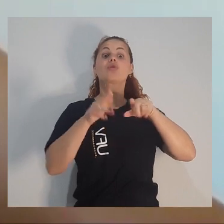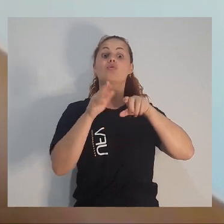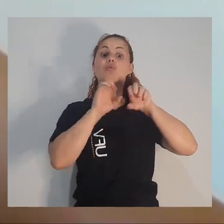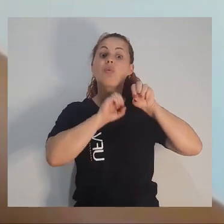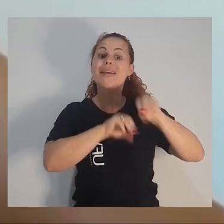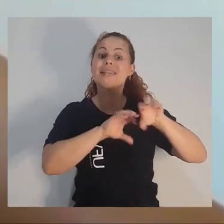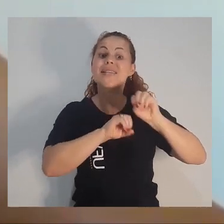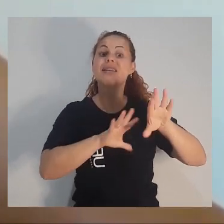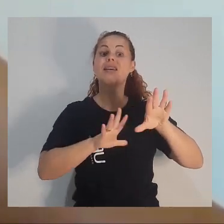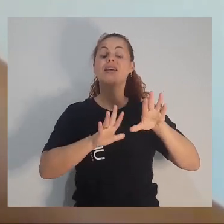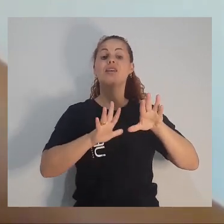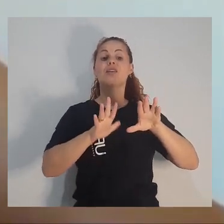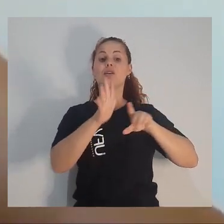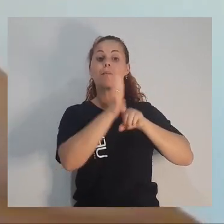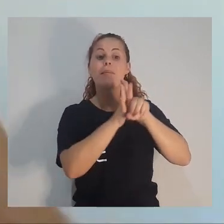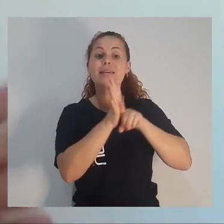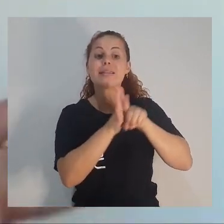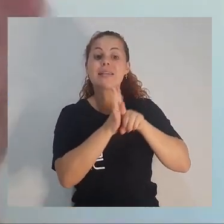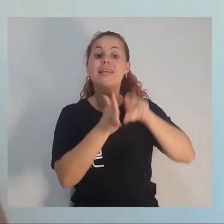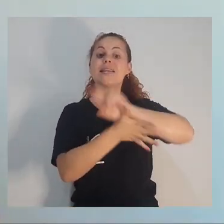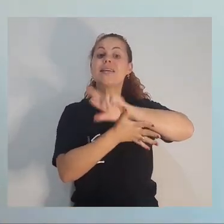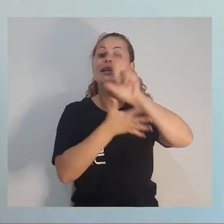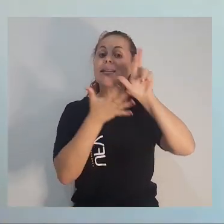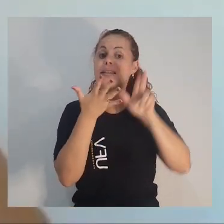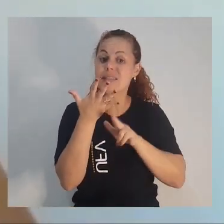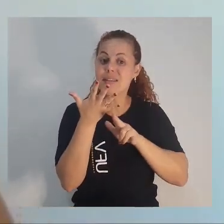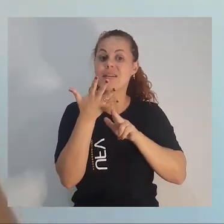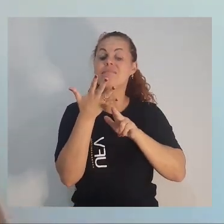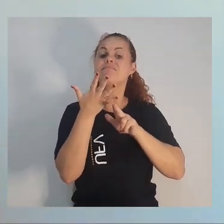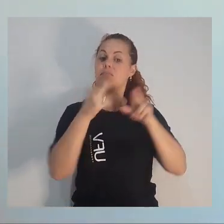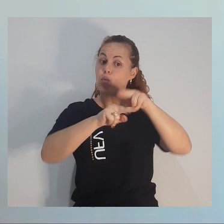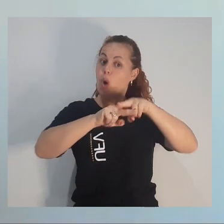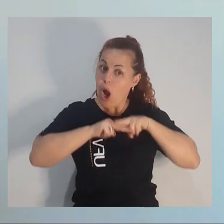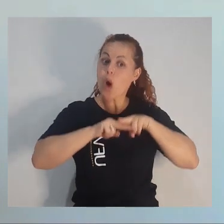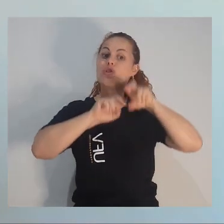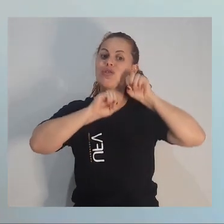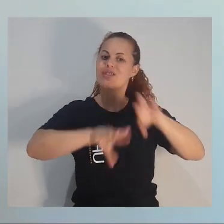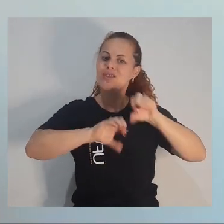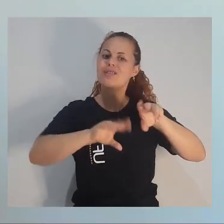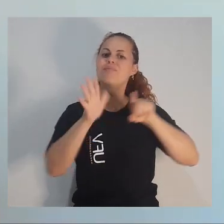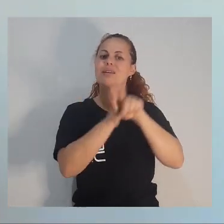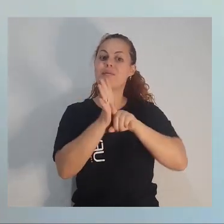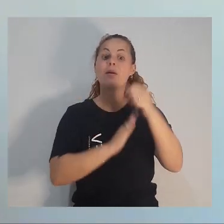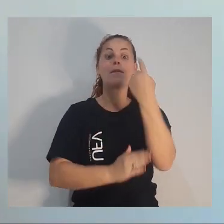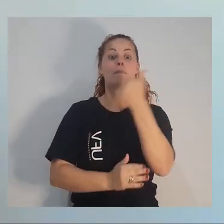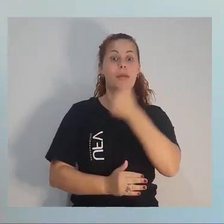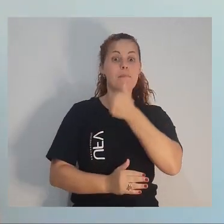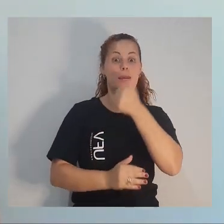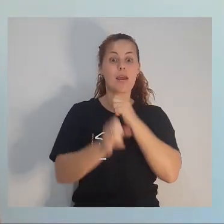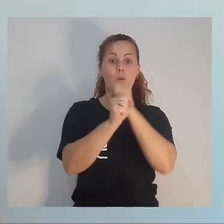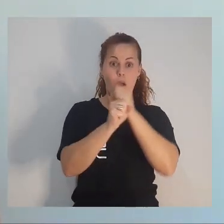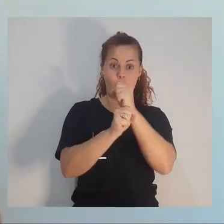e das pesquisas, por causa de ensino e pesquisa. No primeiro ano de curso, eu